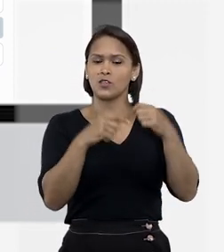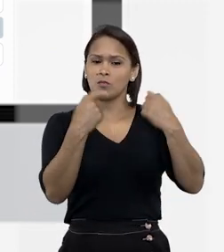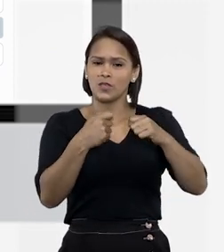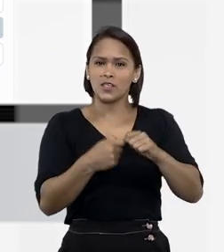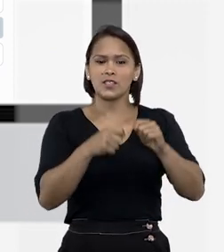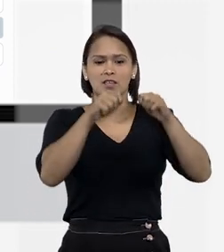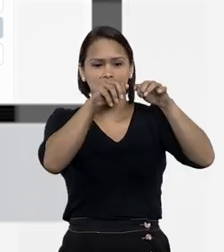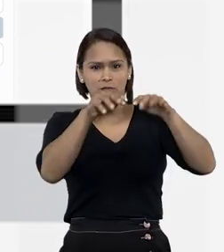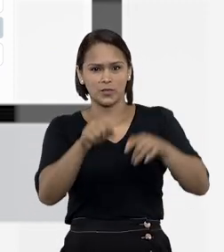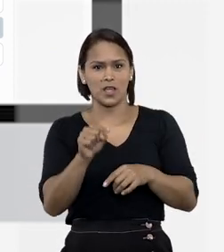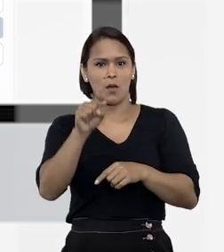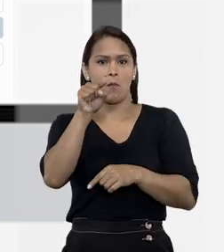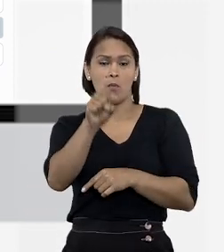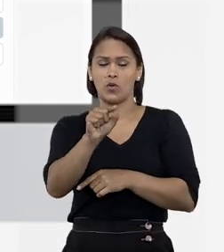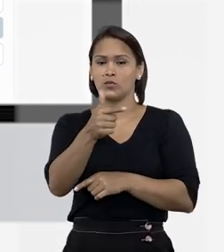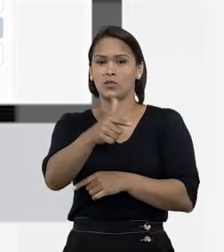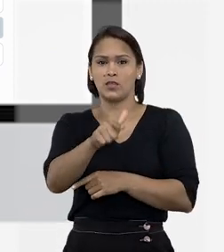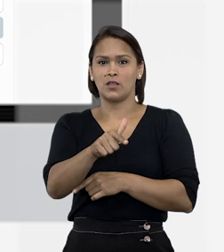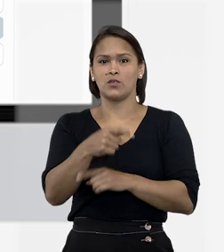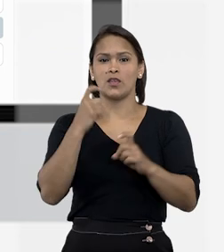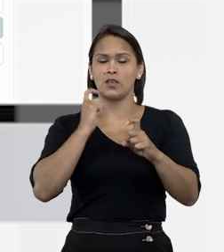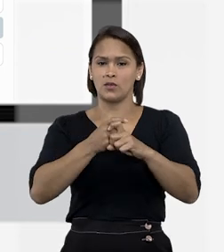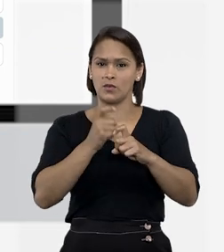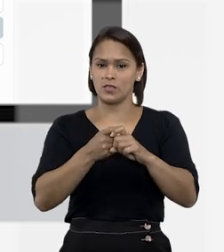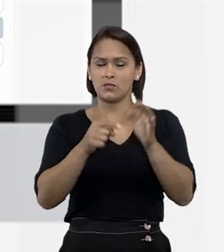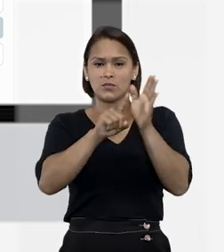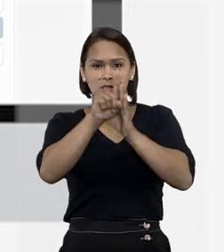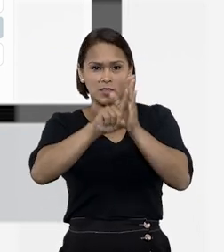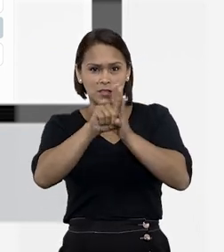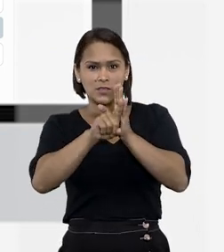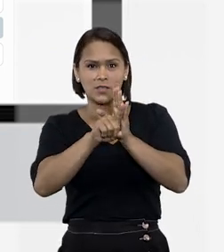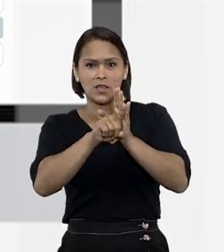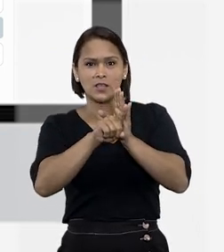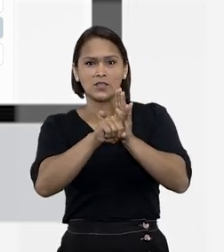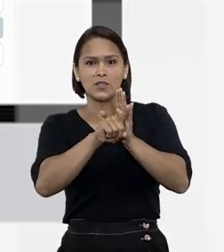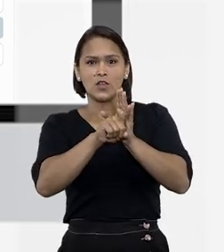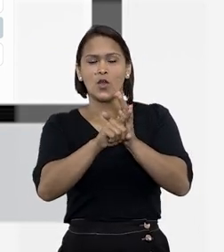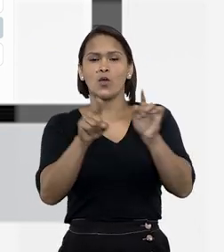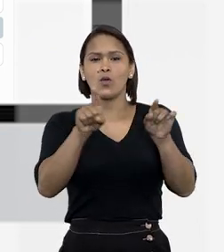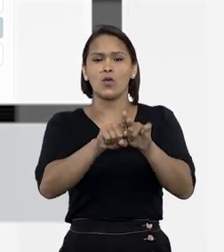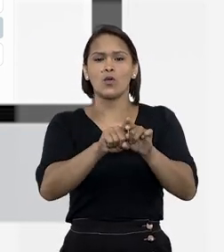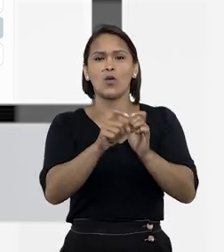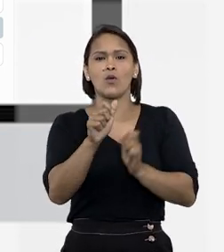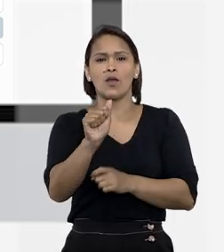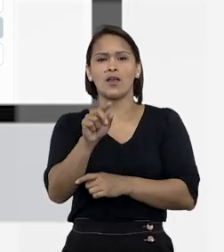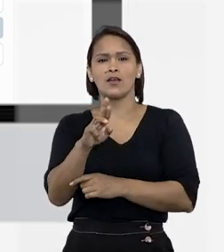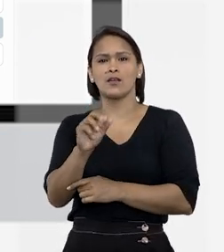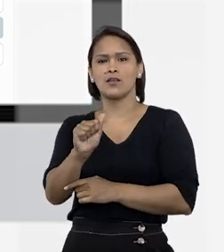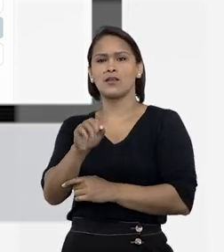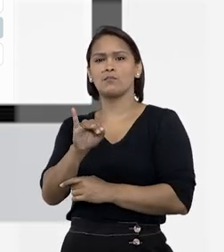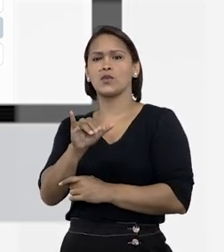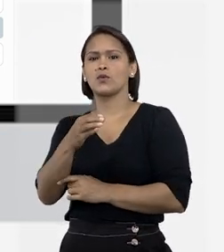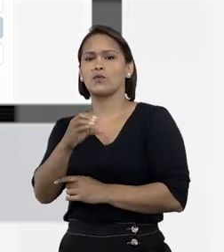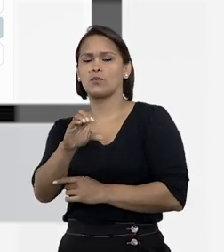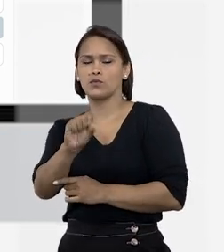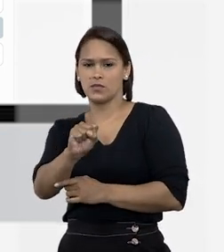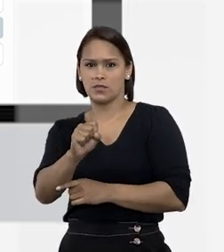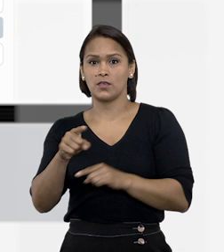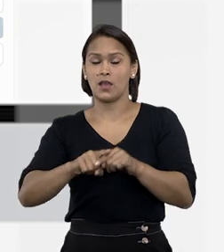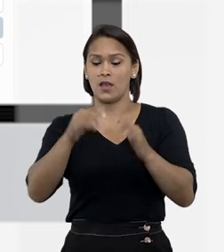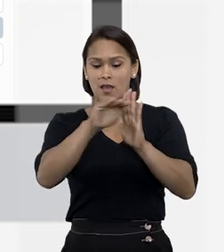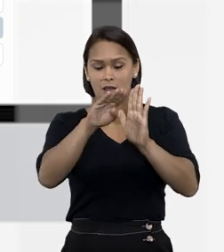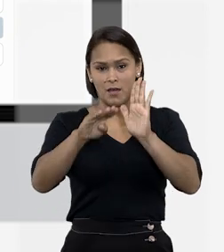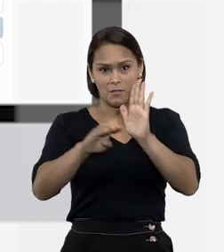escritos sem o ponto e os incisos pesquisados com algarismos arábicos. Logo